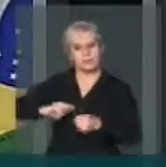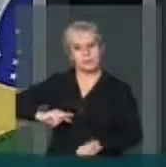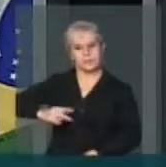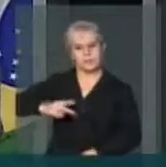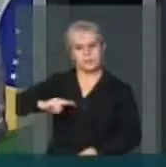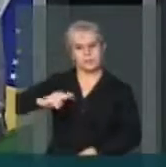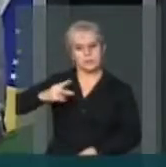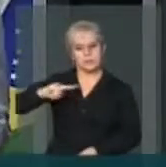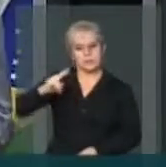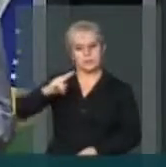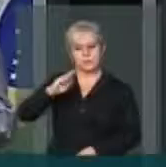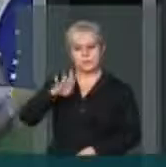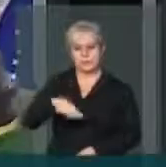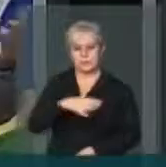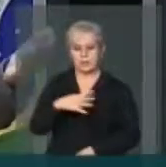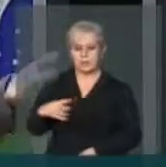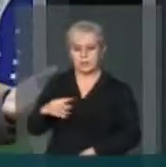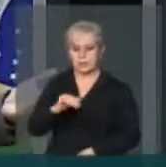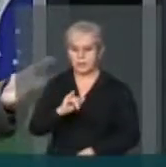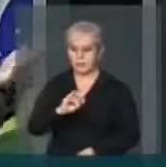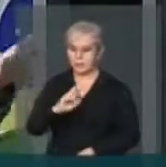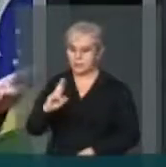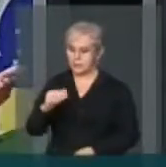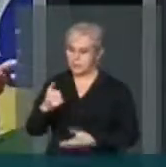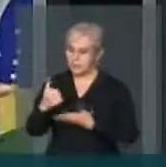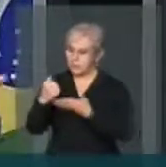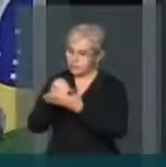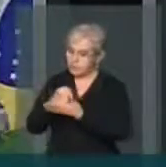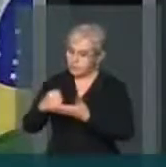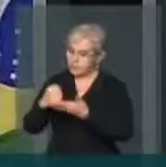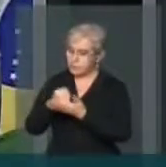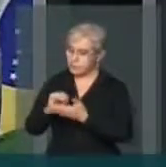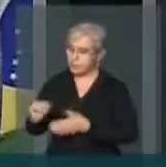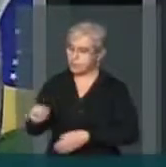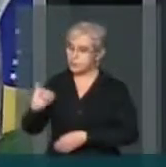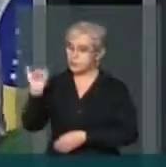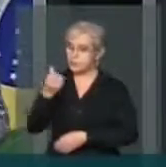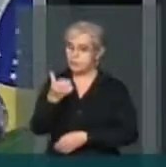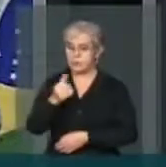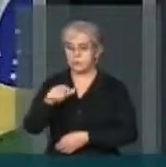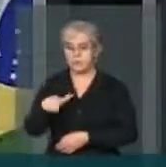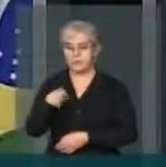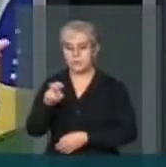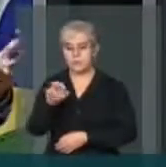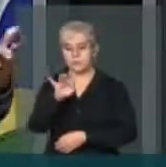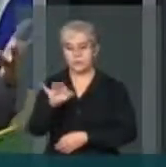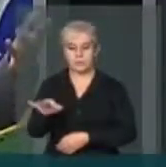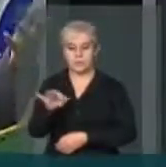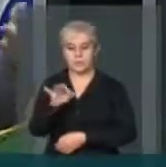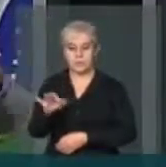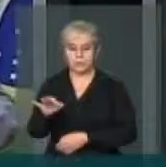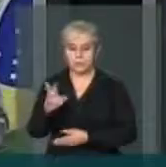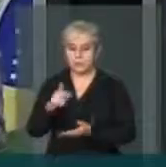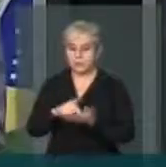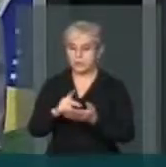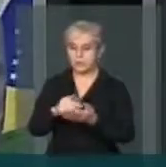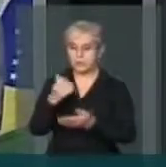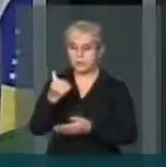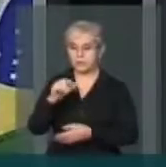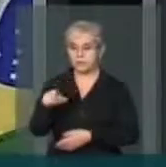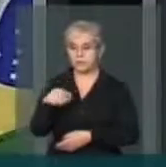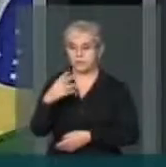da tabela do imposto de renda baseada na inflação de 6,5%, exatamente 6,41%.